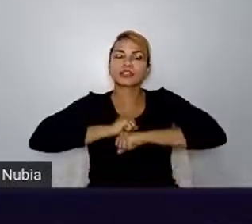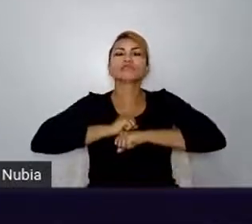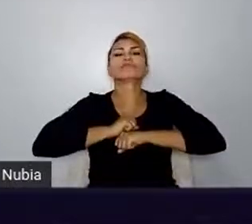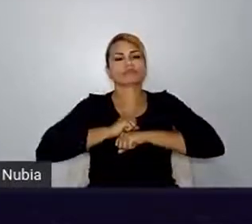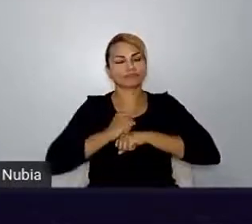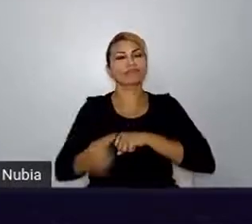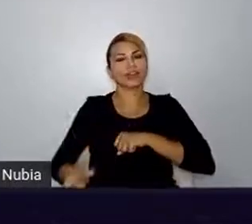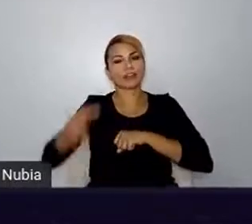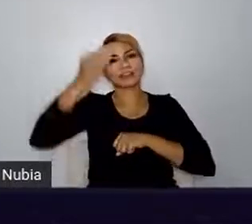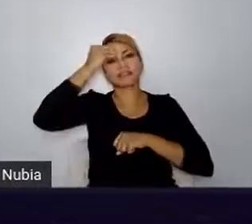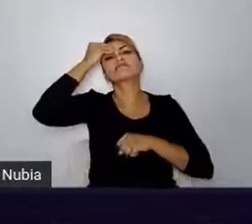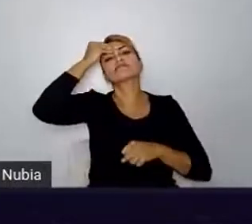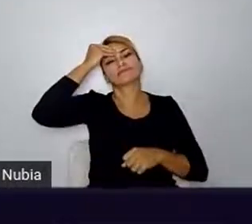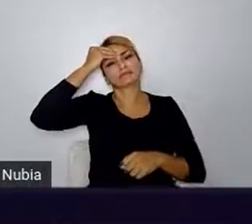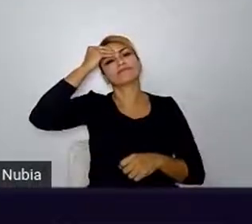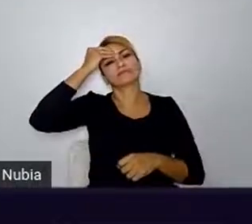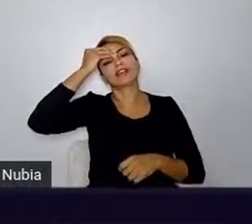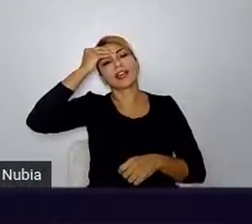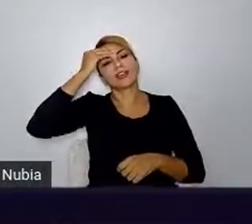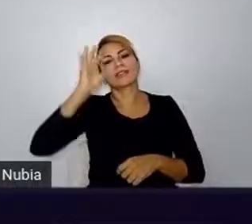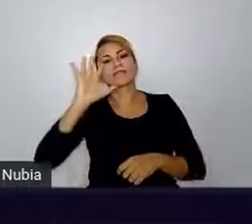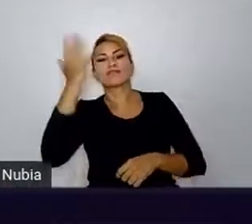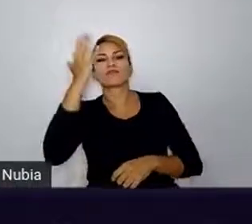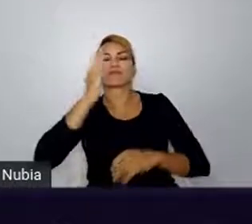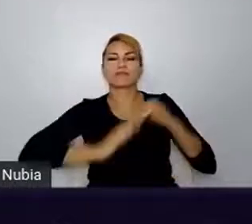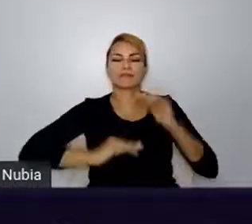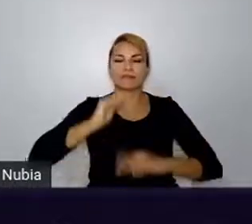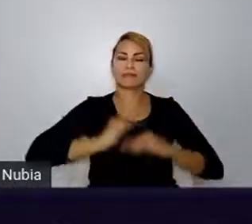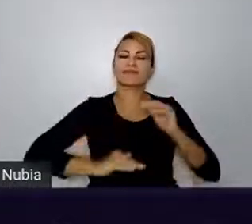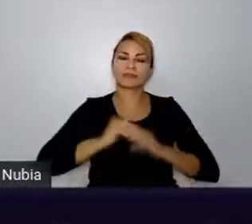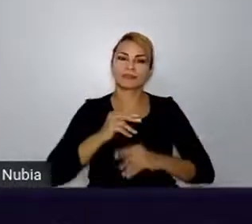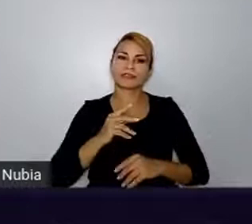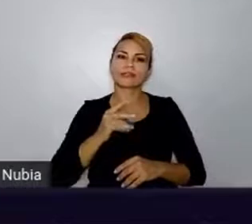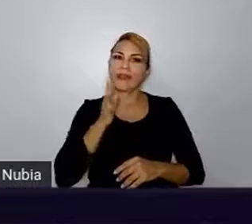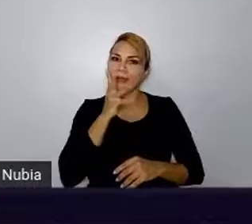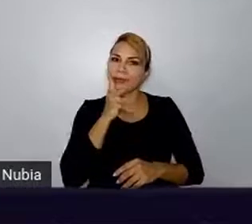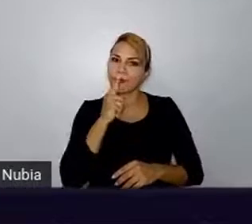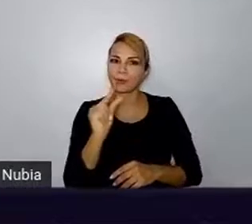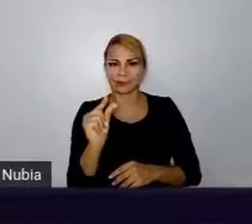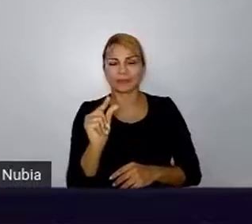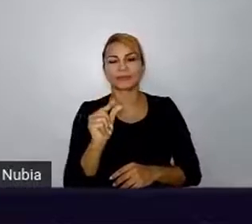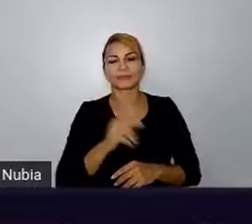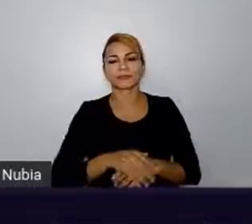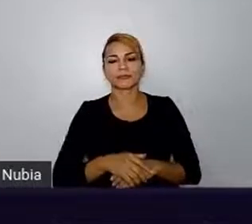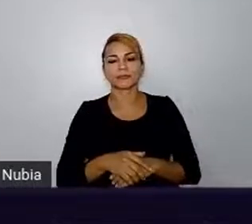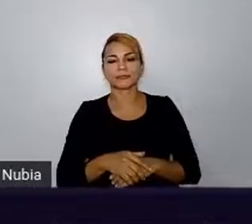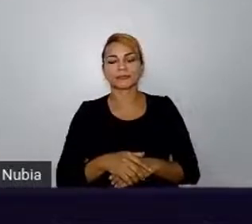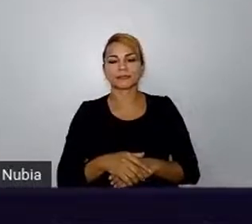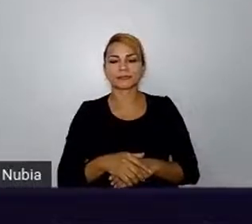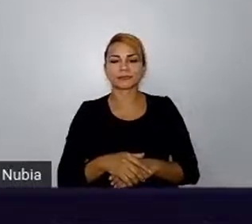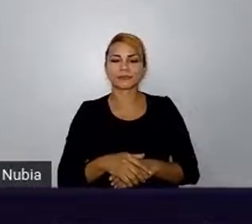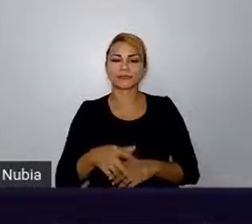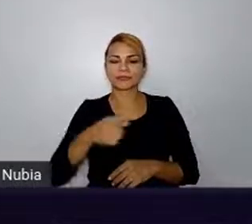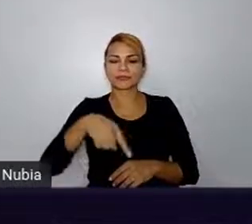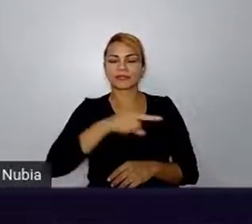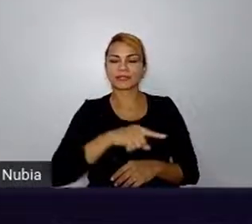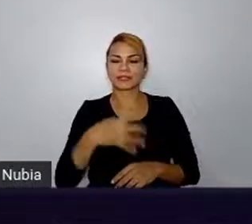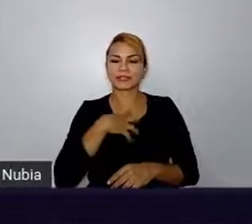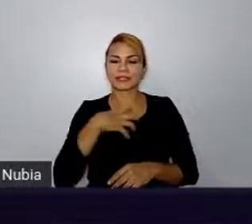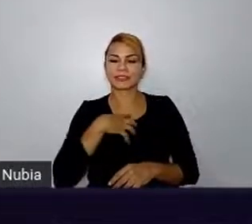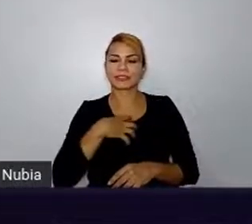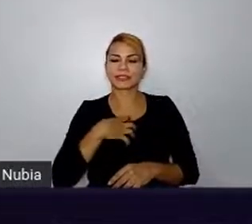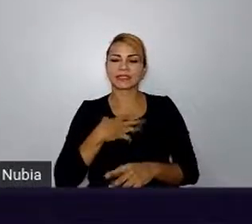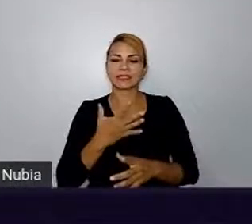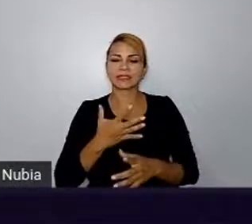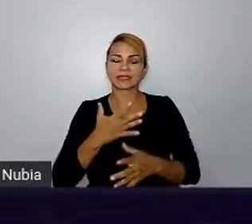prática, demora. Então, e está tudo bem também. Ô, Ana, só para você se sentir confortável, a gente tem tempo e tem